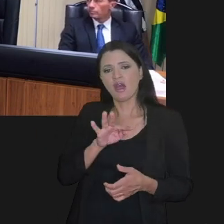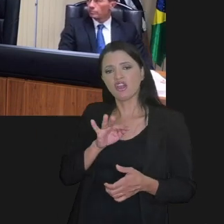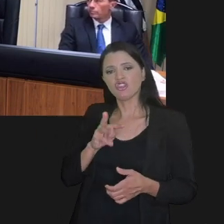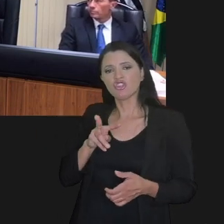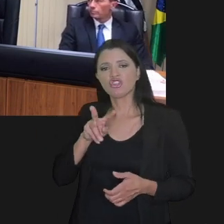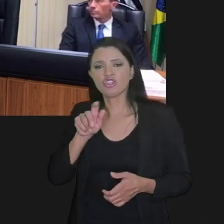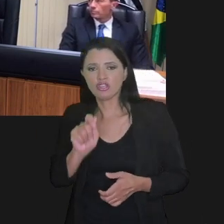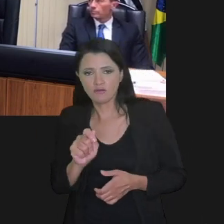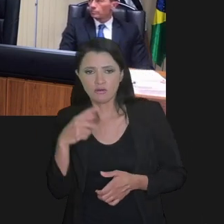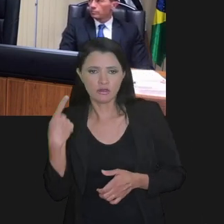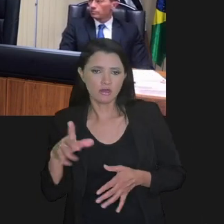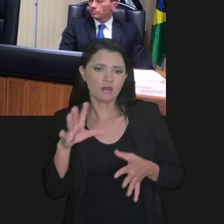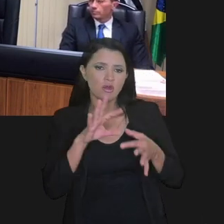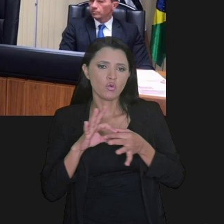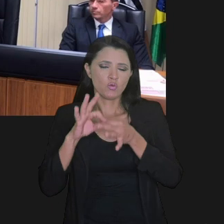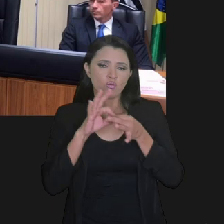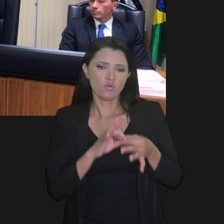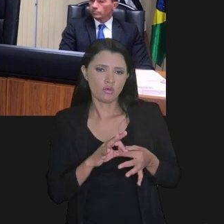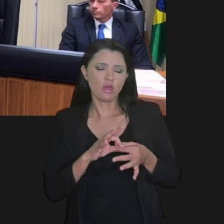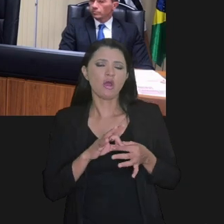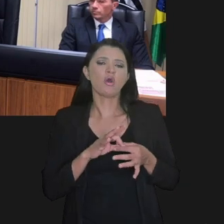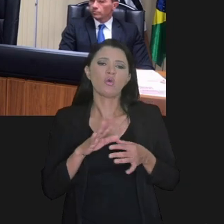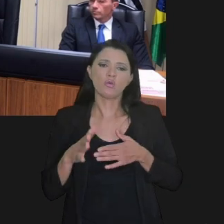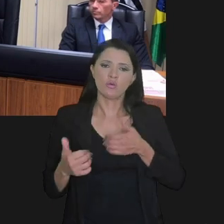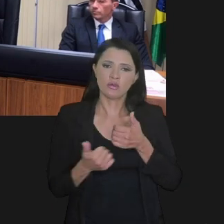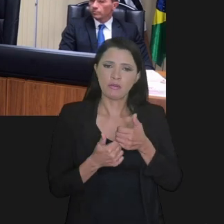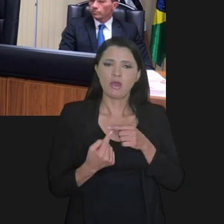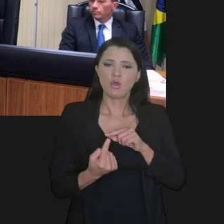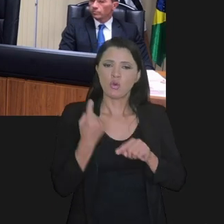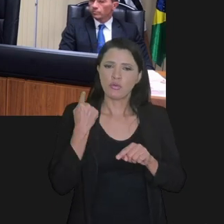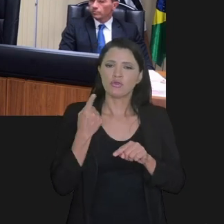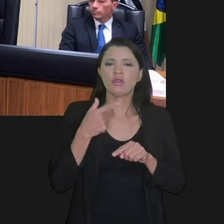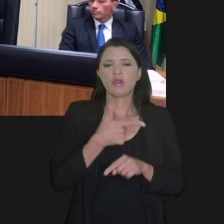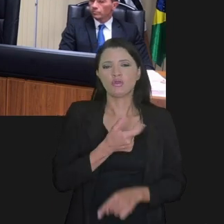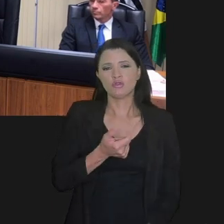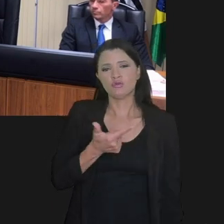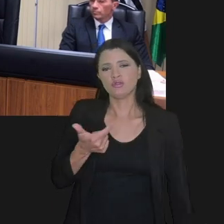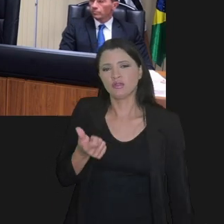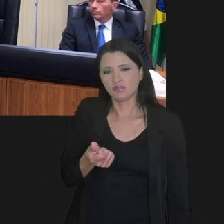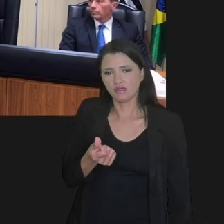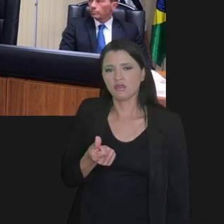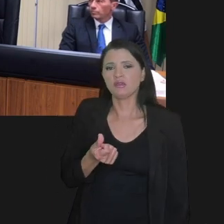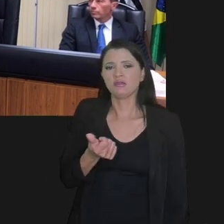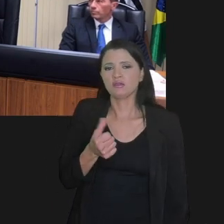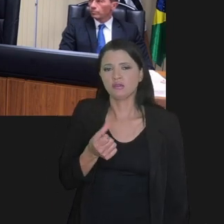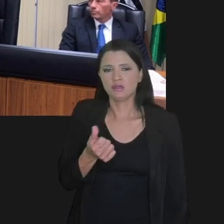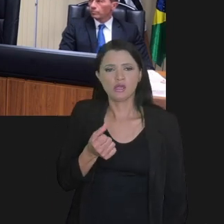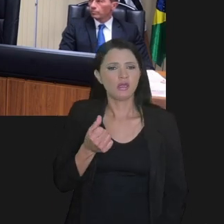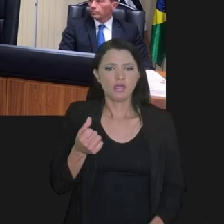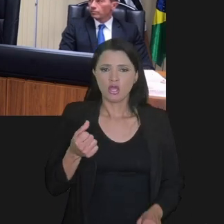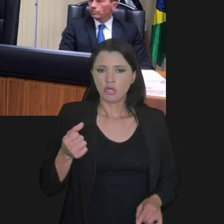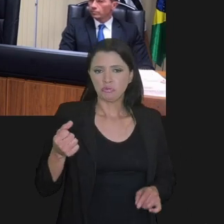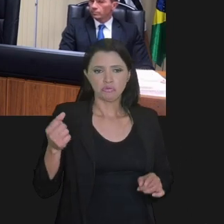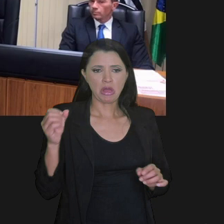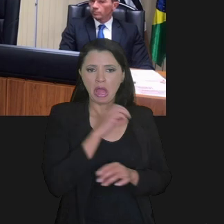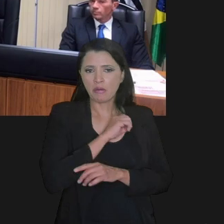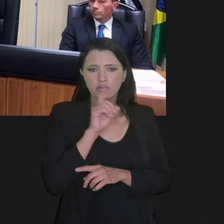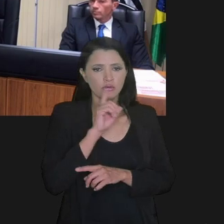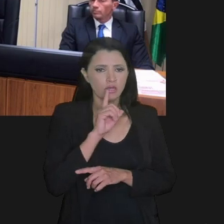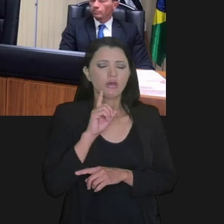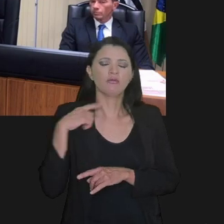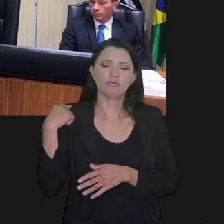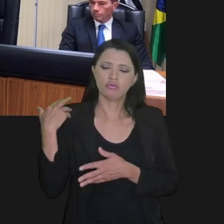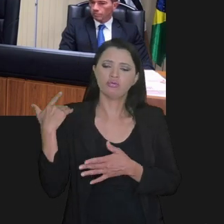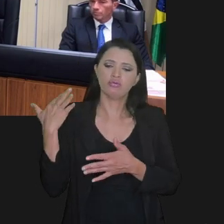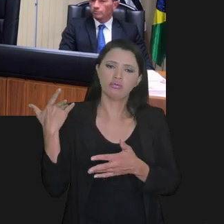da dívida ativa da União de acordo com o grau de recuperabilidade. Esse é um trabalho que começou lá em 2016, não veio da noite